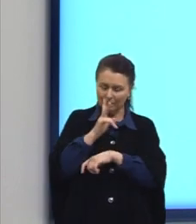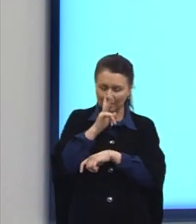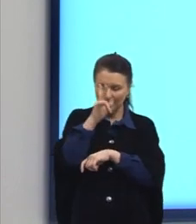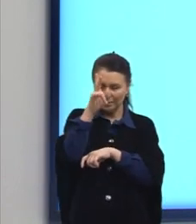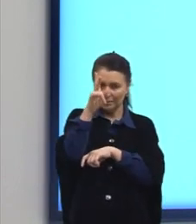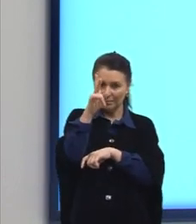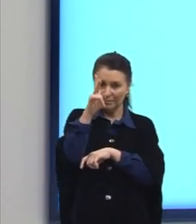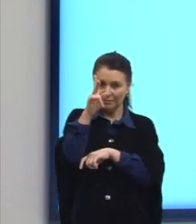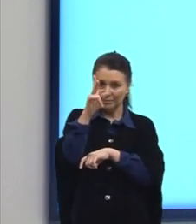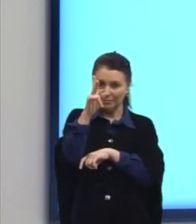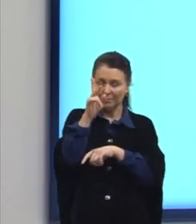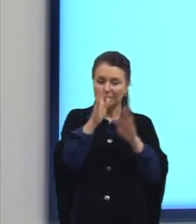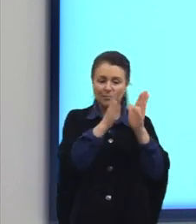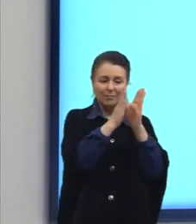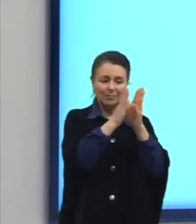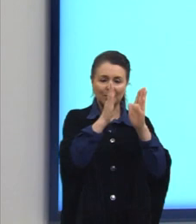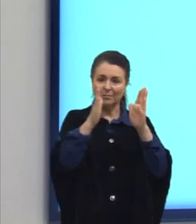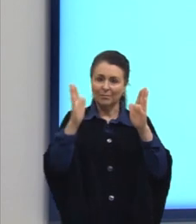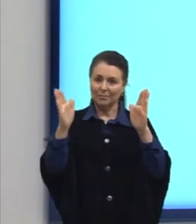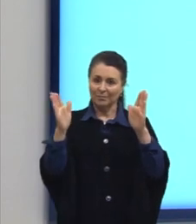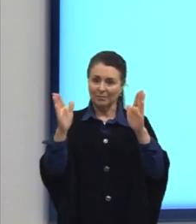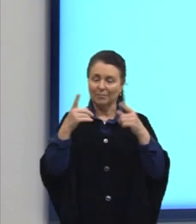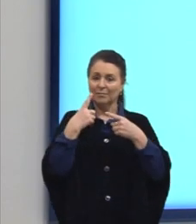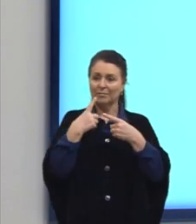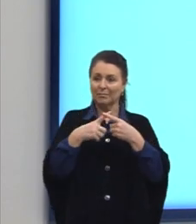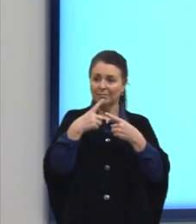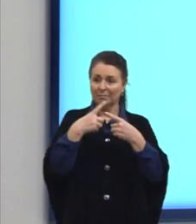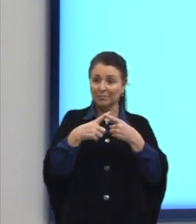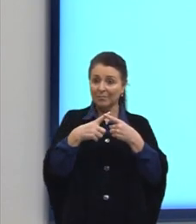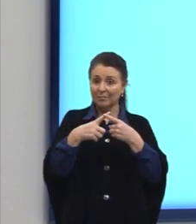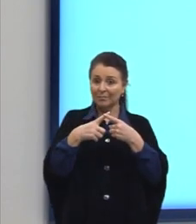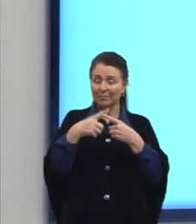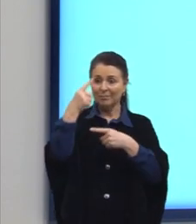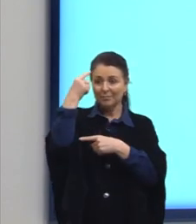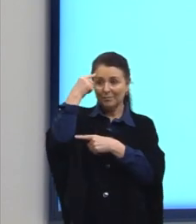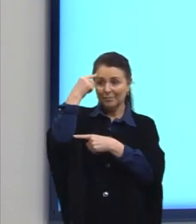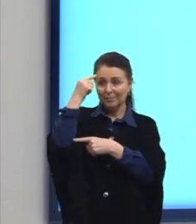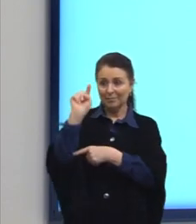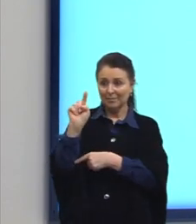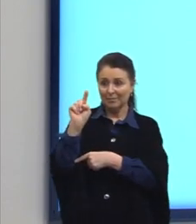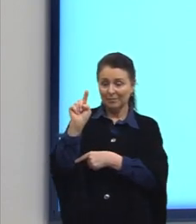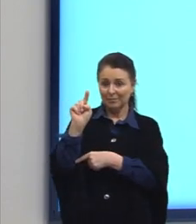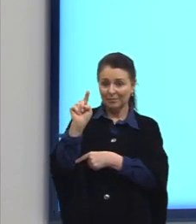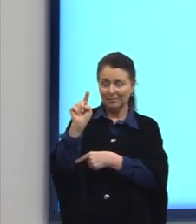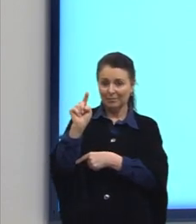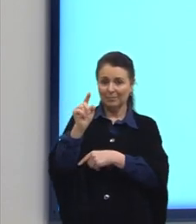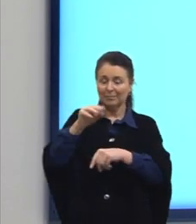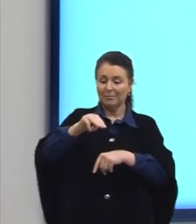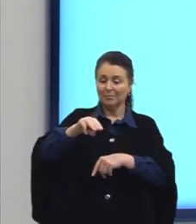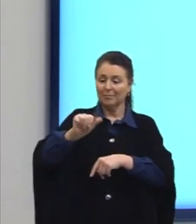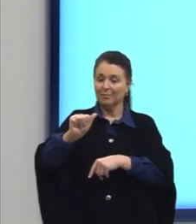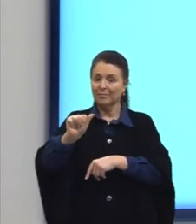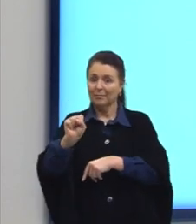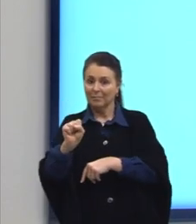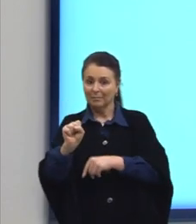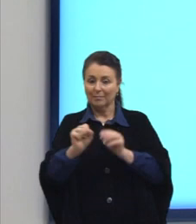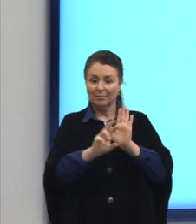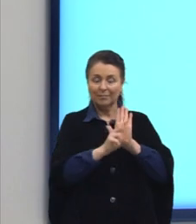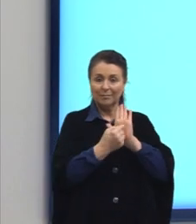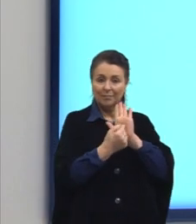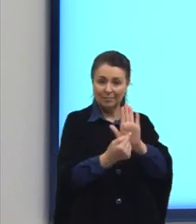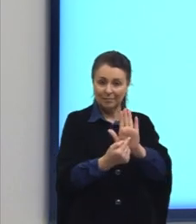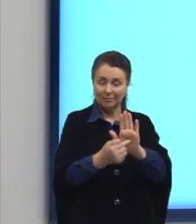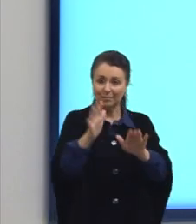de uma sequência. Porque a ideia que o mas vai apresentar é